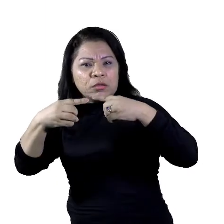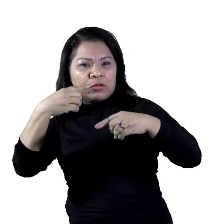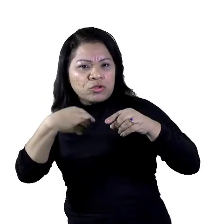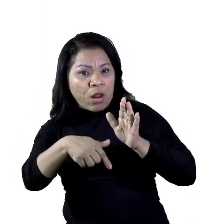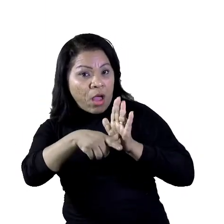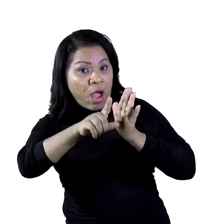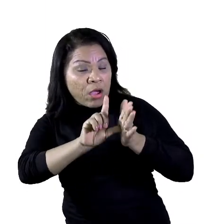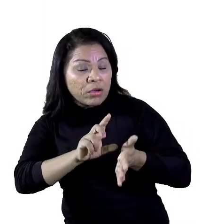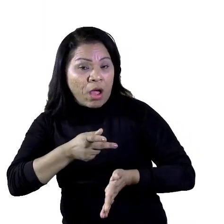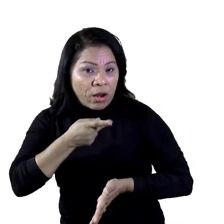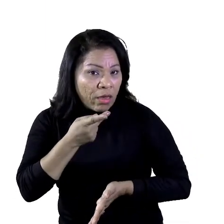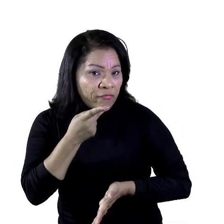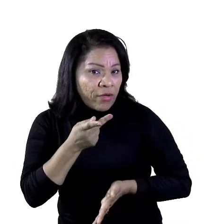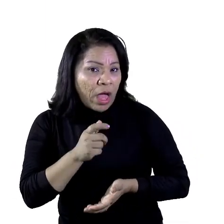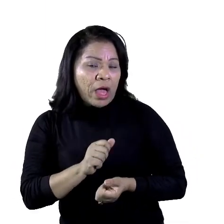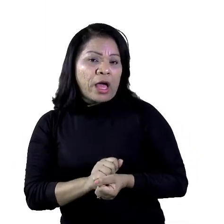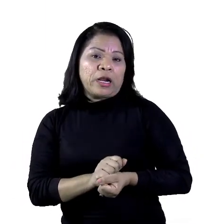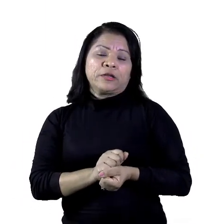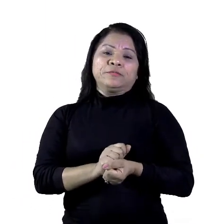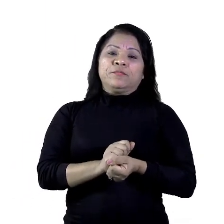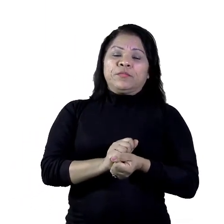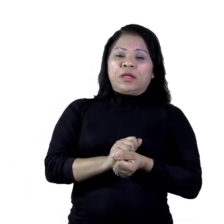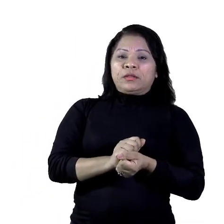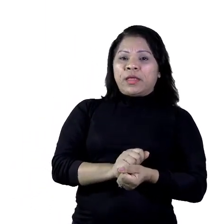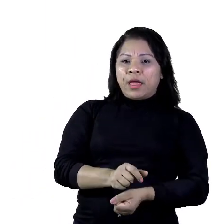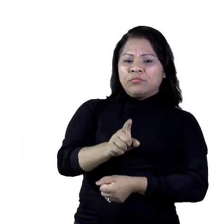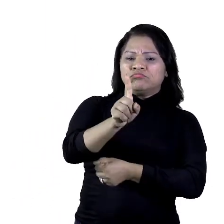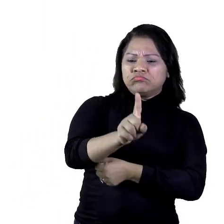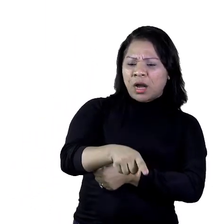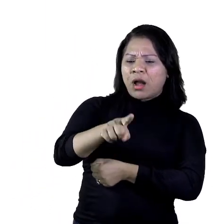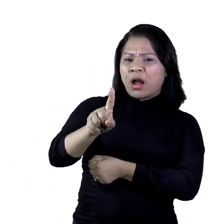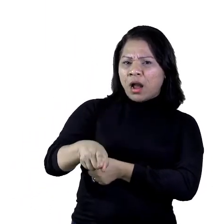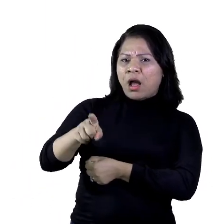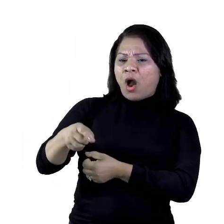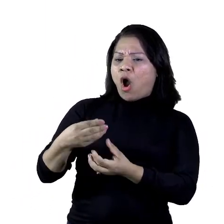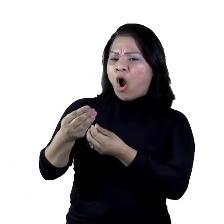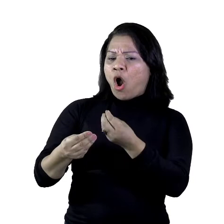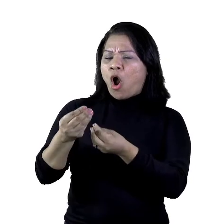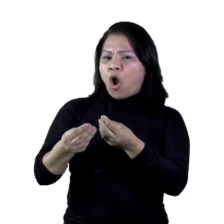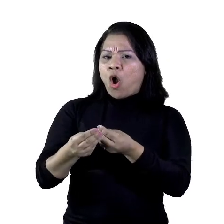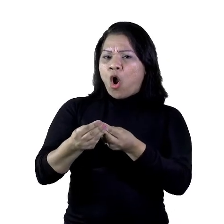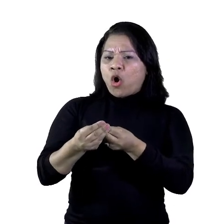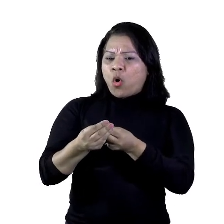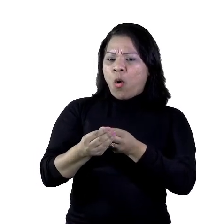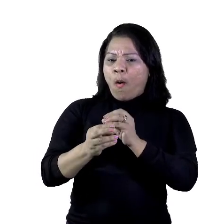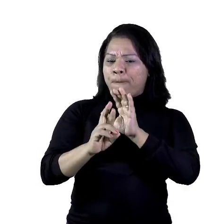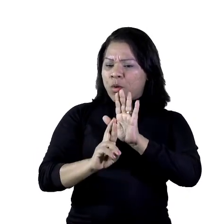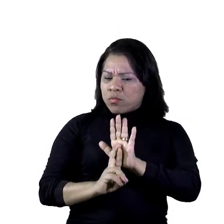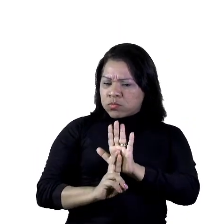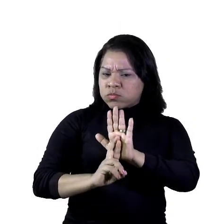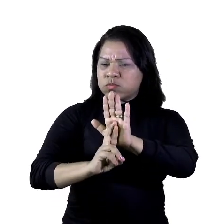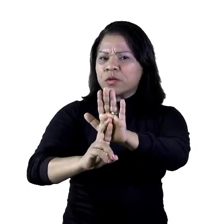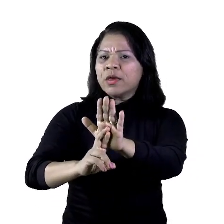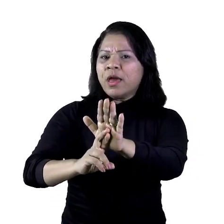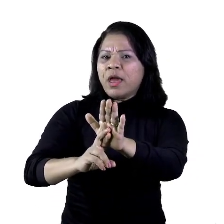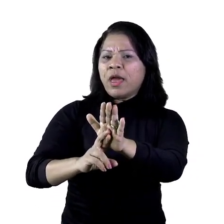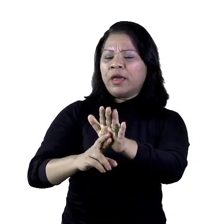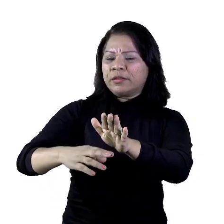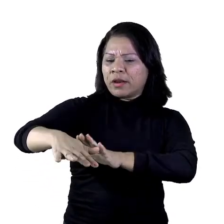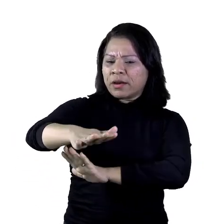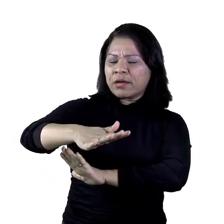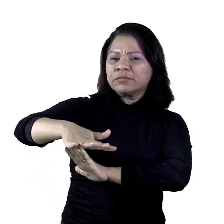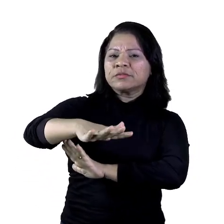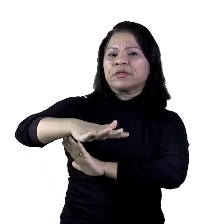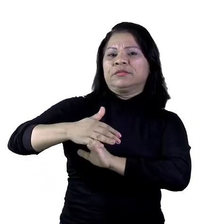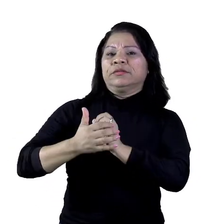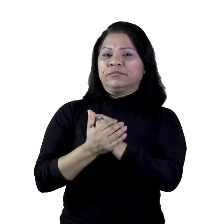Marcando assim a sua entrada em cena. As cenas são marcadas pela